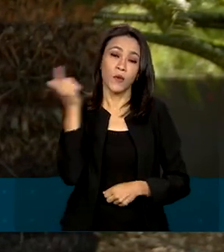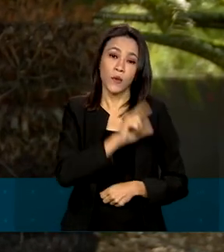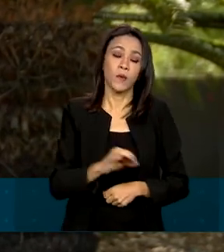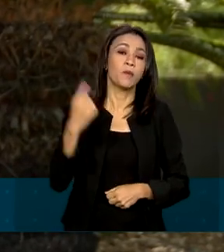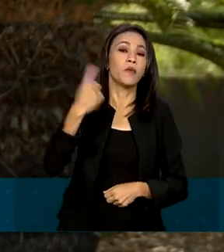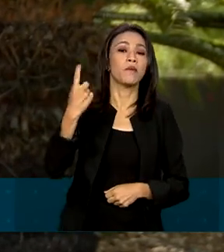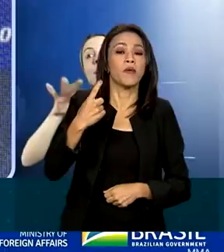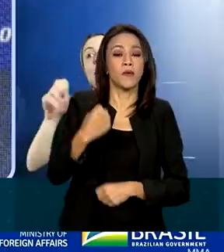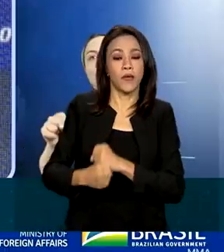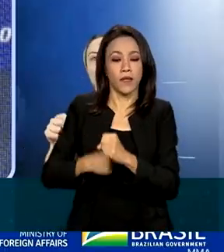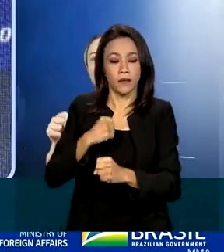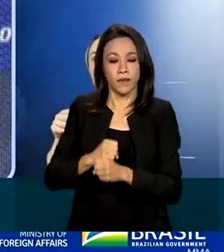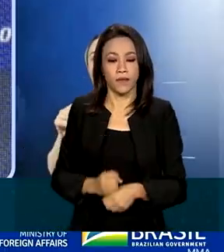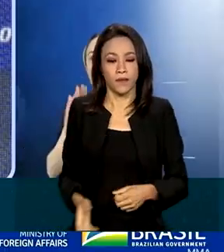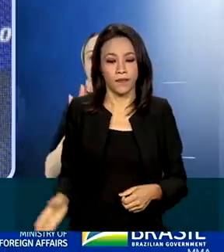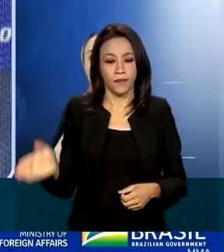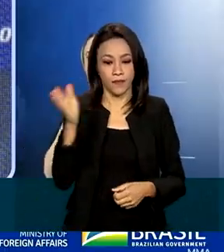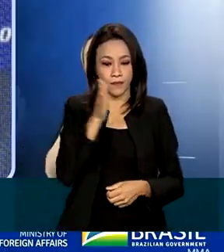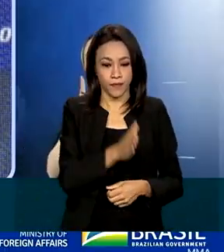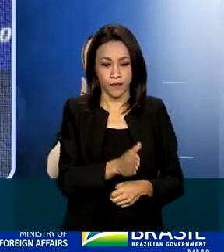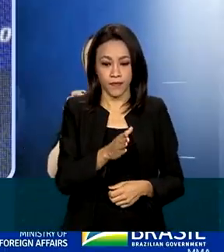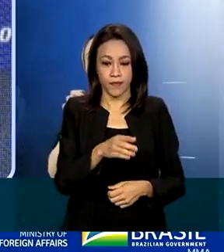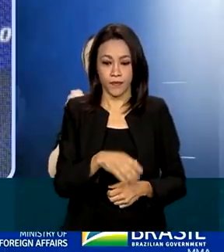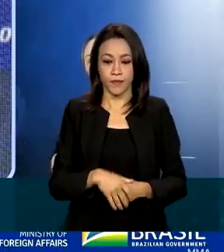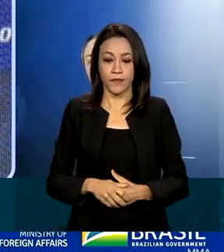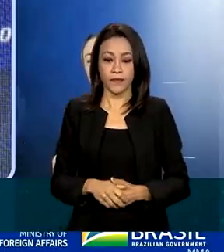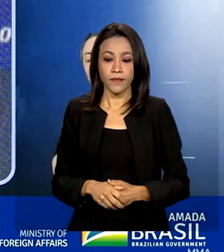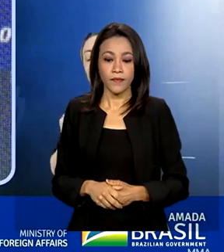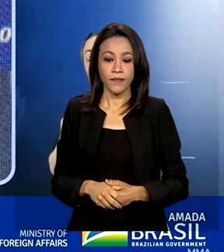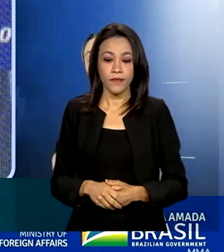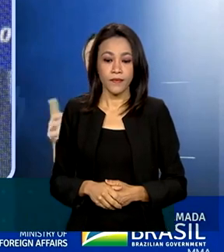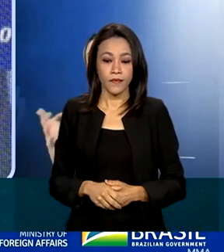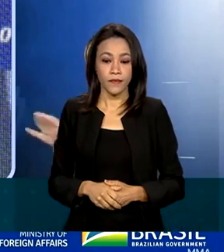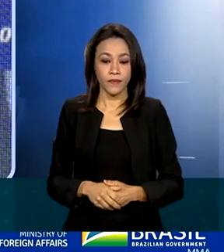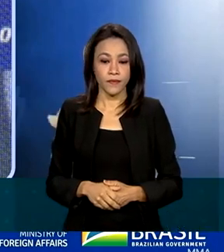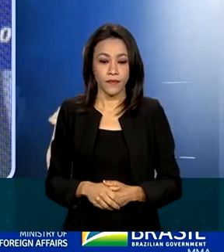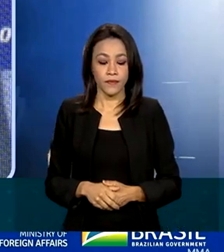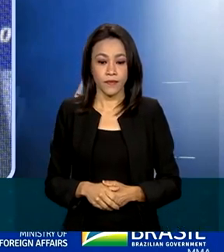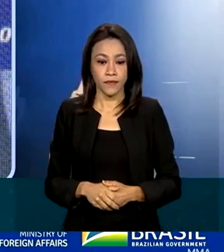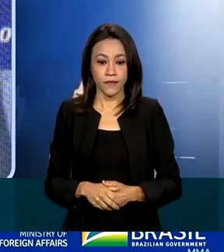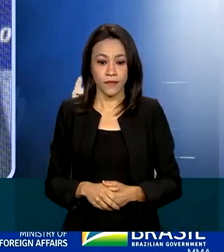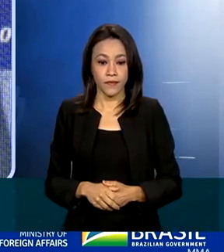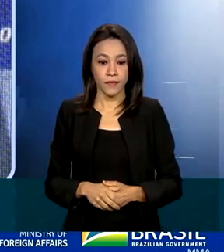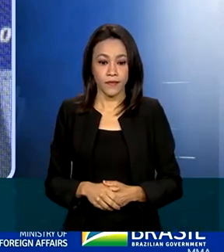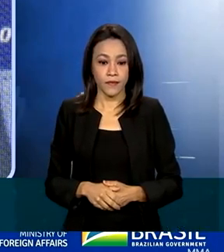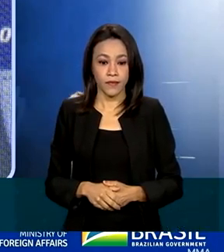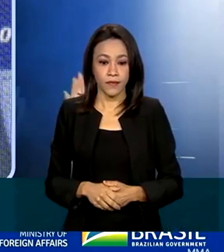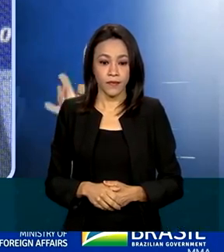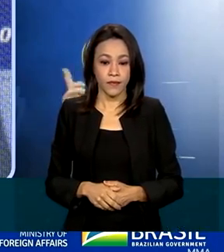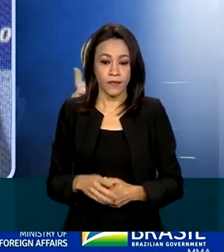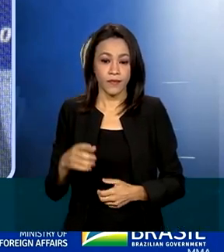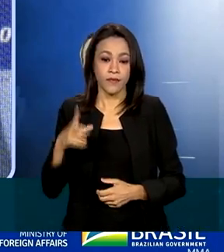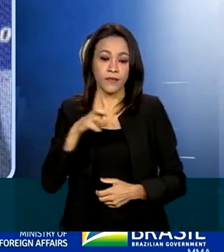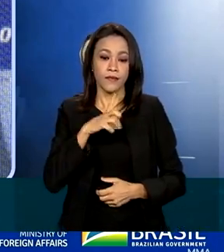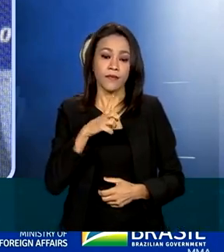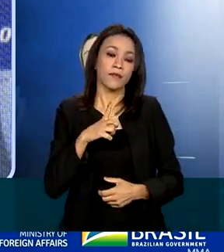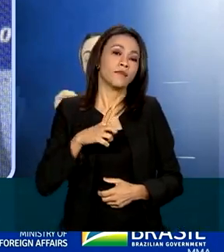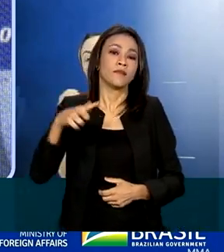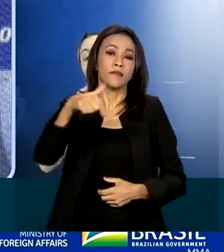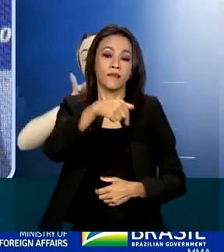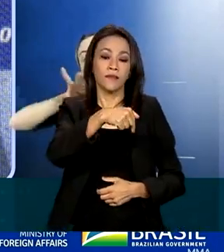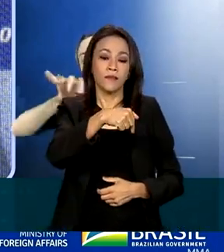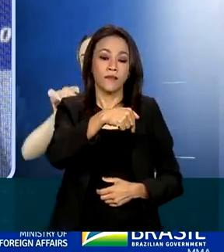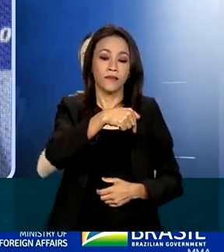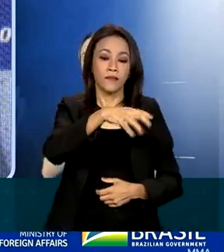do Floresta Viva. A gente chega aqui nessa COP, um ano depois, já tendo alcançado cerca de 700 milhões de reais e o nosso